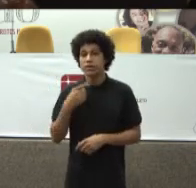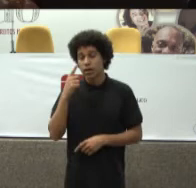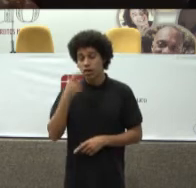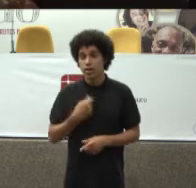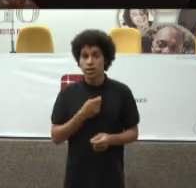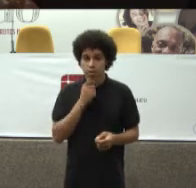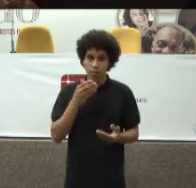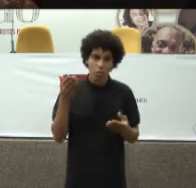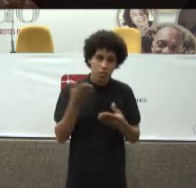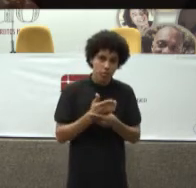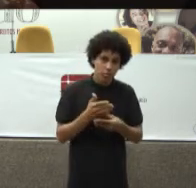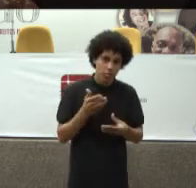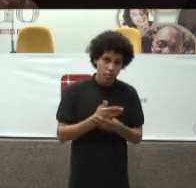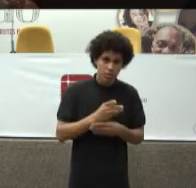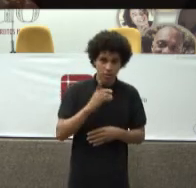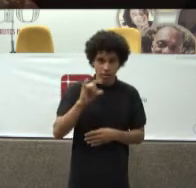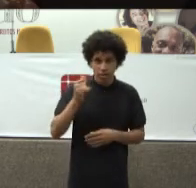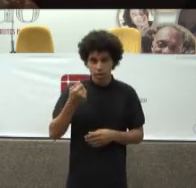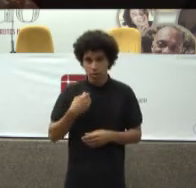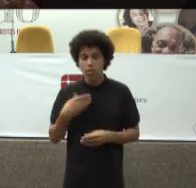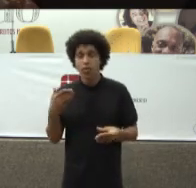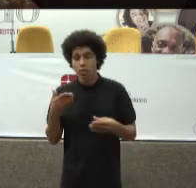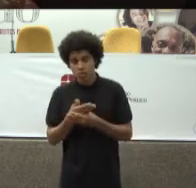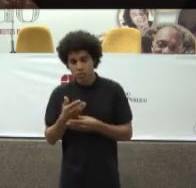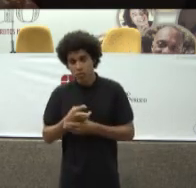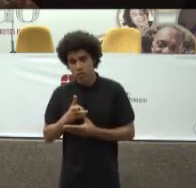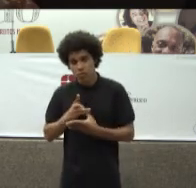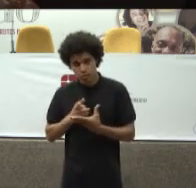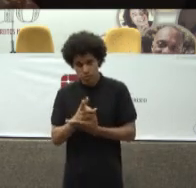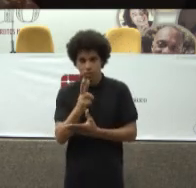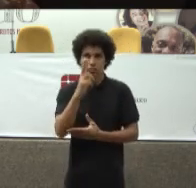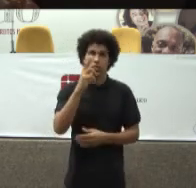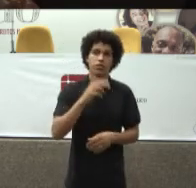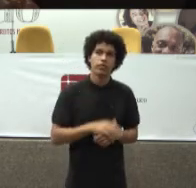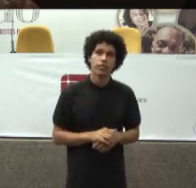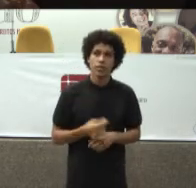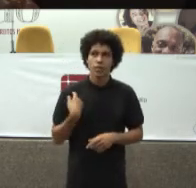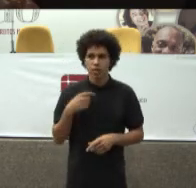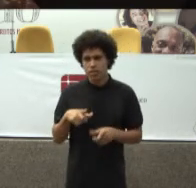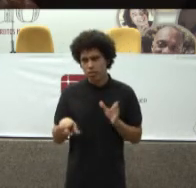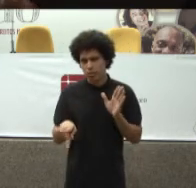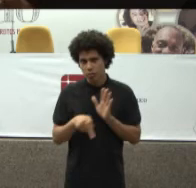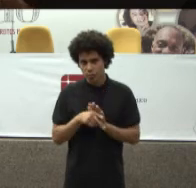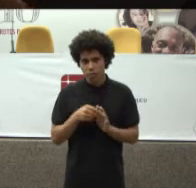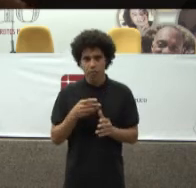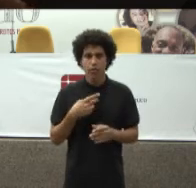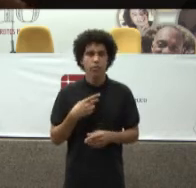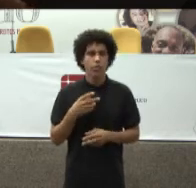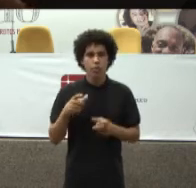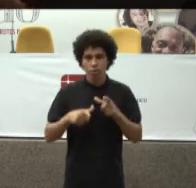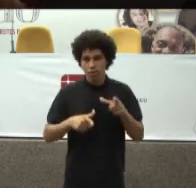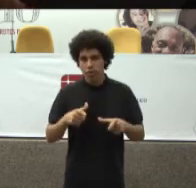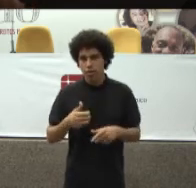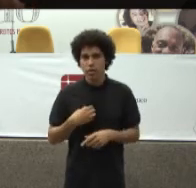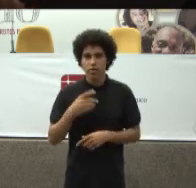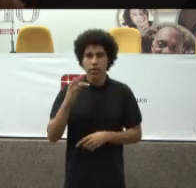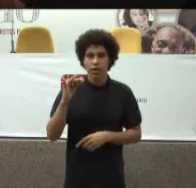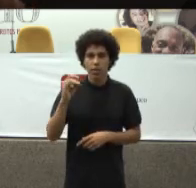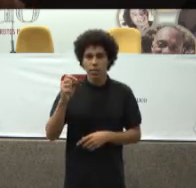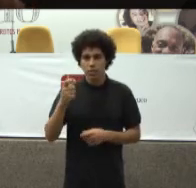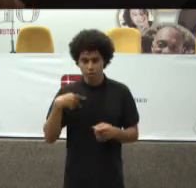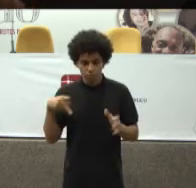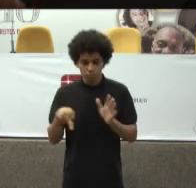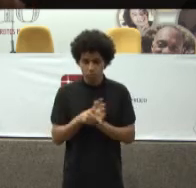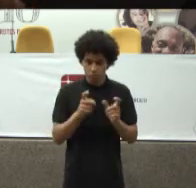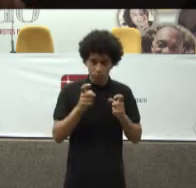Clínicos E procedimentos Cirúrgicos Porque são Aquelas Modalidades Terapêuticas Aproveitando-se Aí E quando